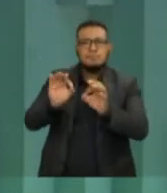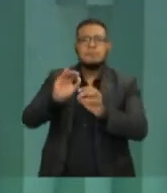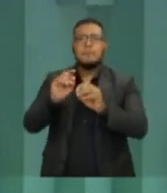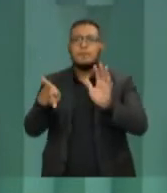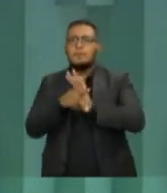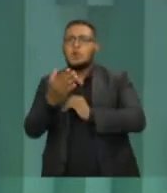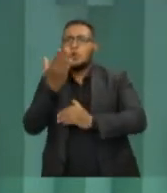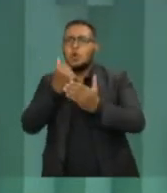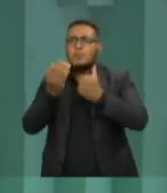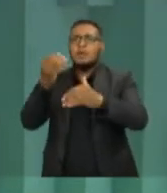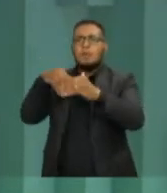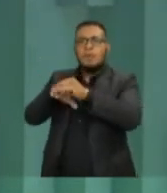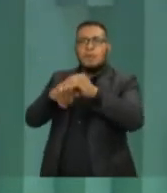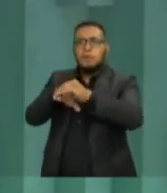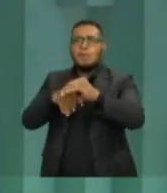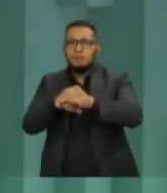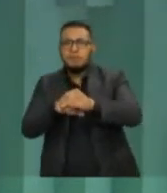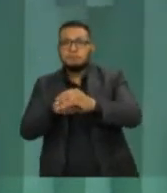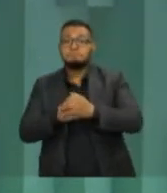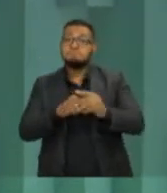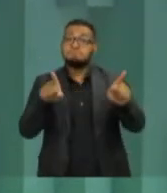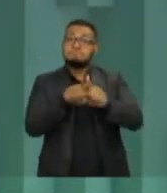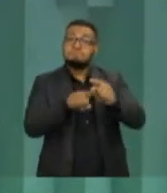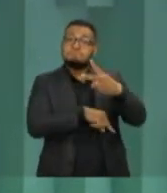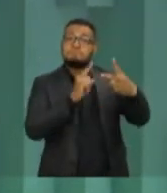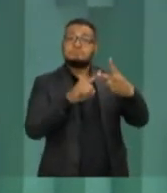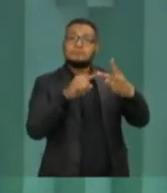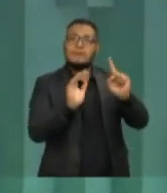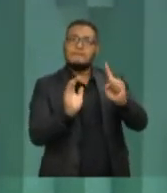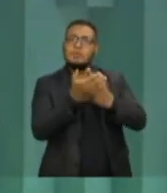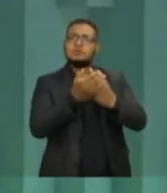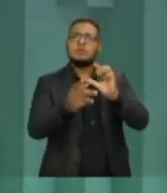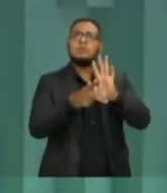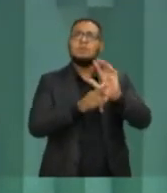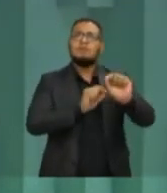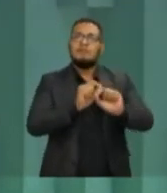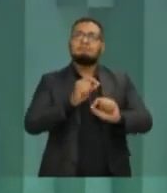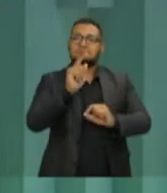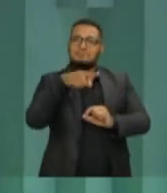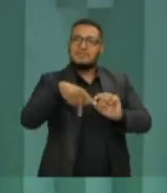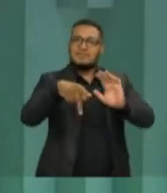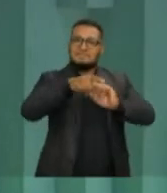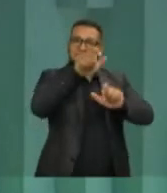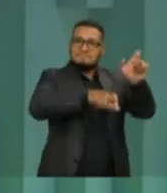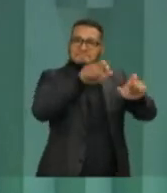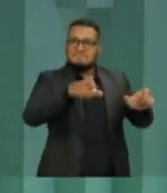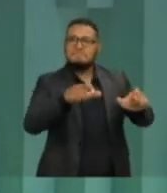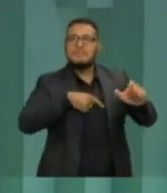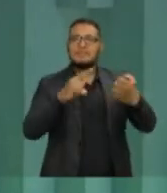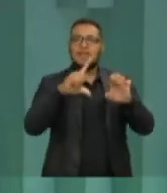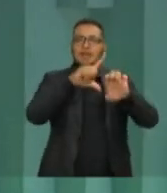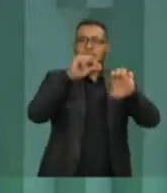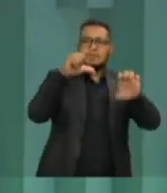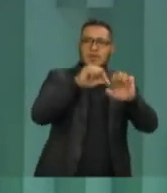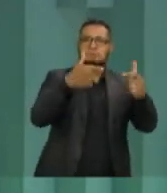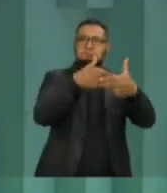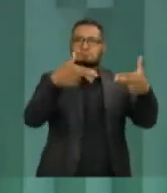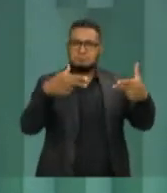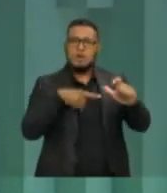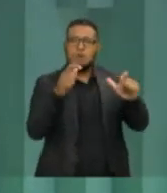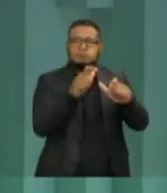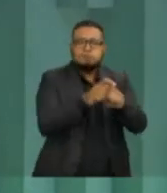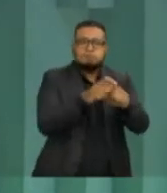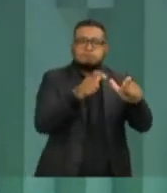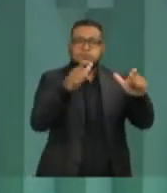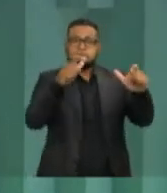Uma é proteção do seu pequeno negócio. Eu não consigo atuar na prefeitura para aporte de recursos para os grandes negócios. Então, nós vamos fazer a